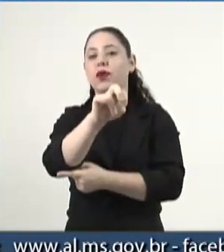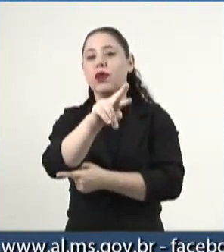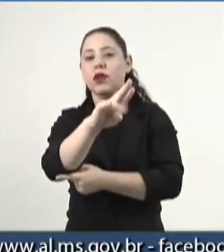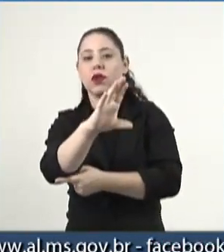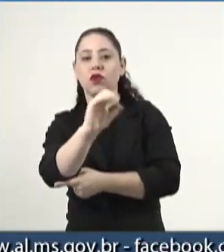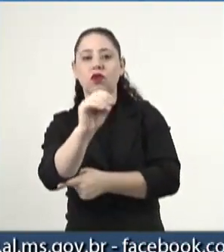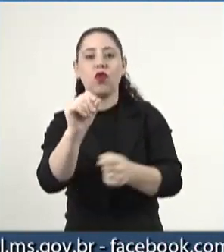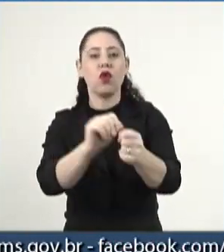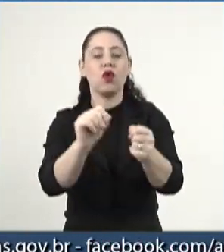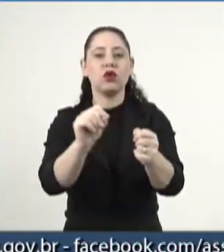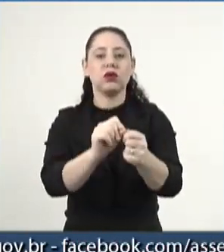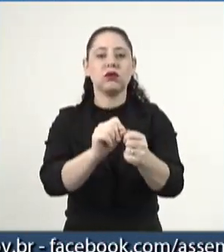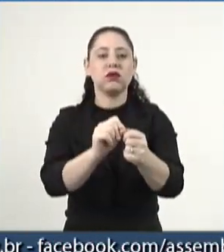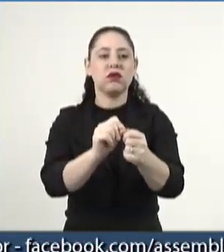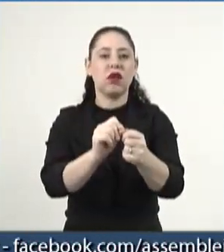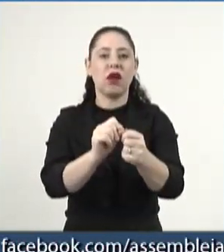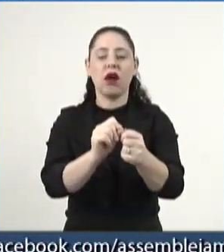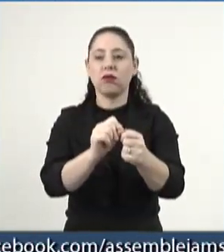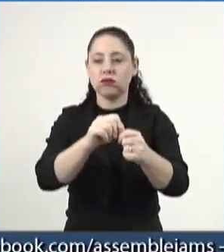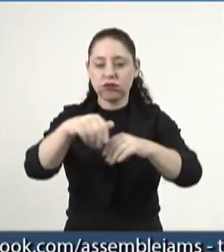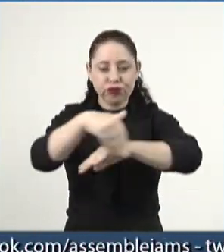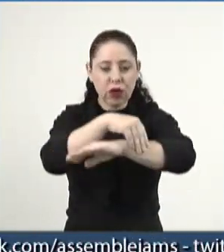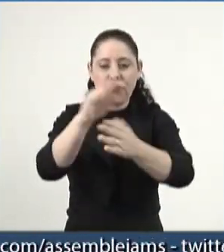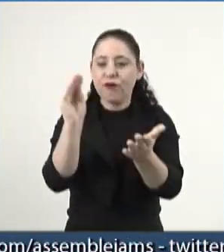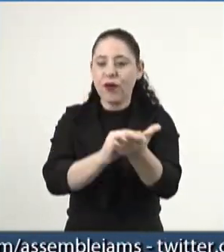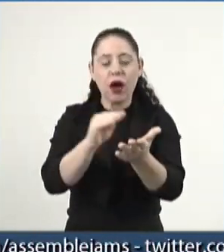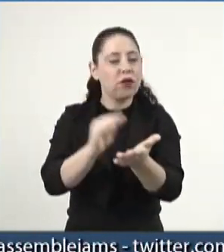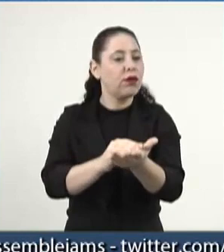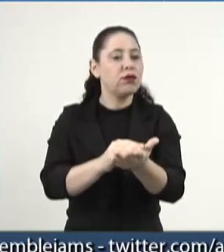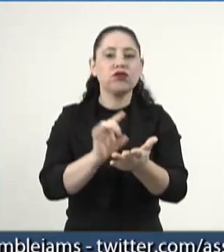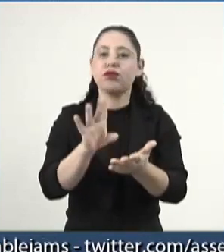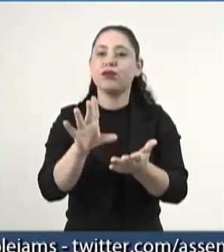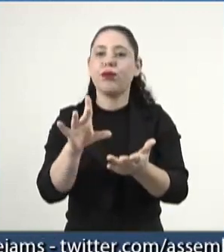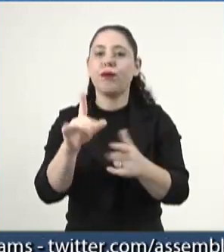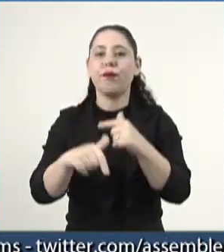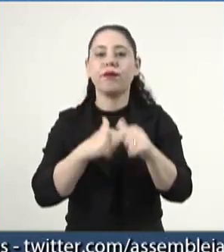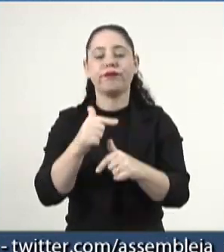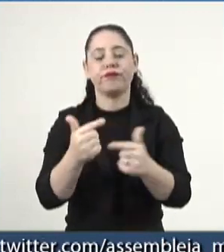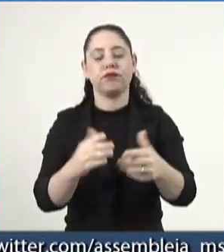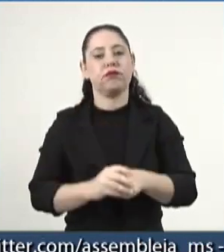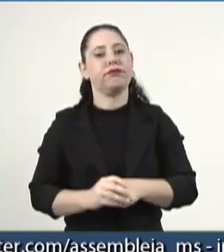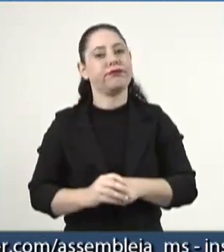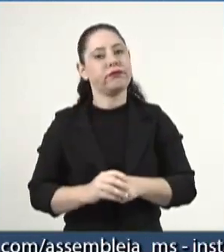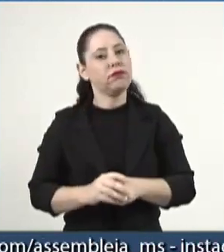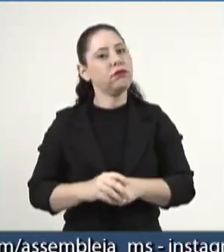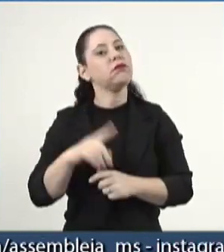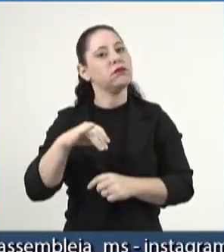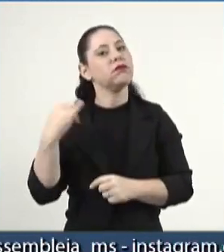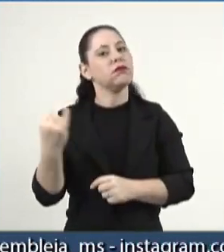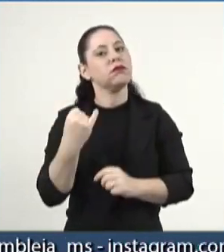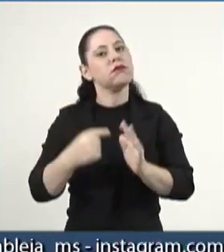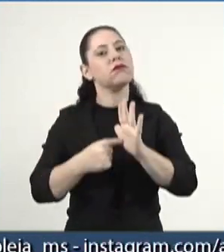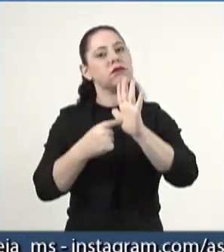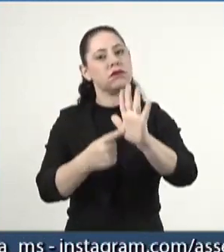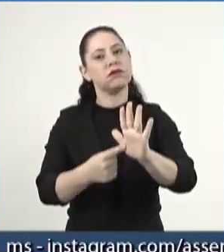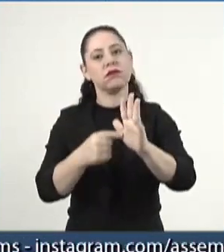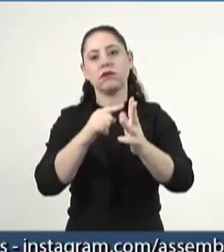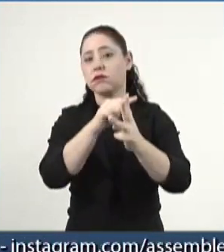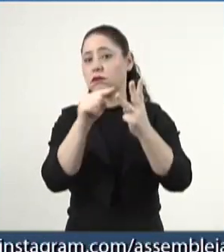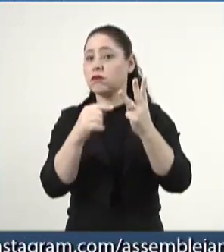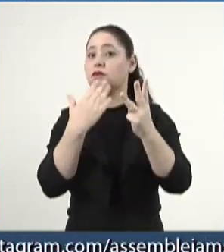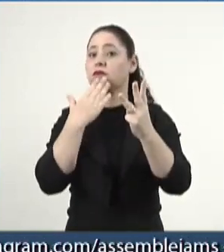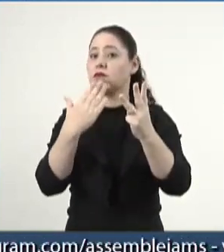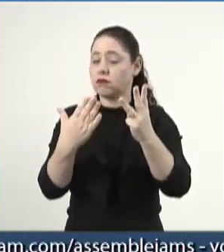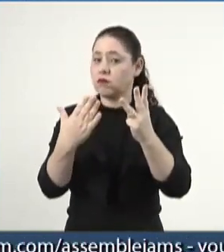deixando apenas essas vias sem a realização do serviço. Levando em consideração que nós apresentamos três